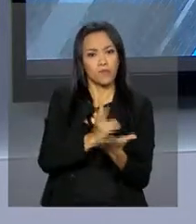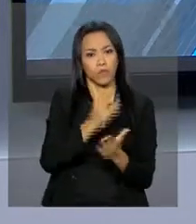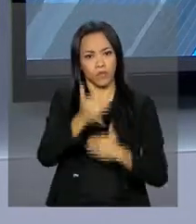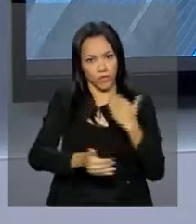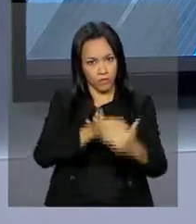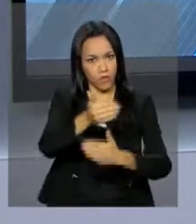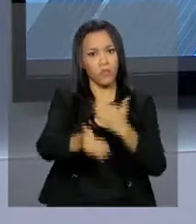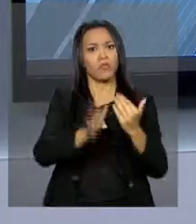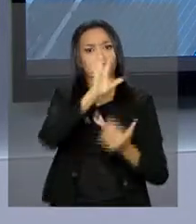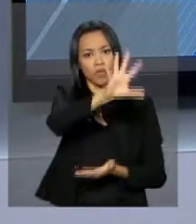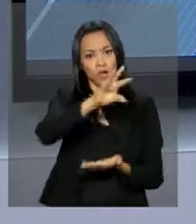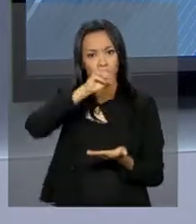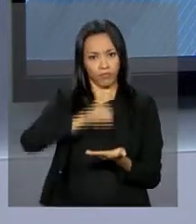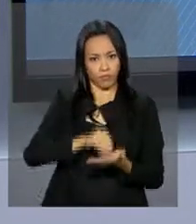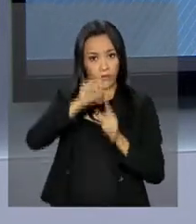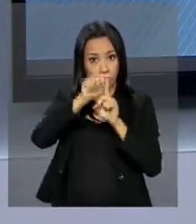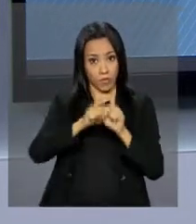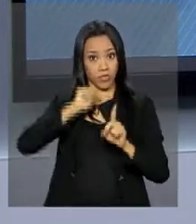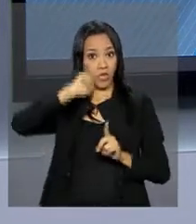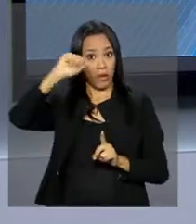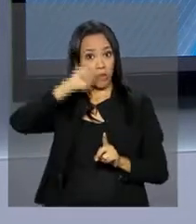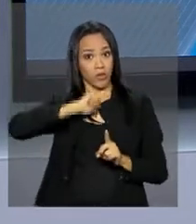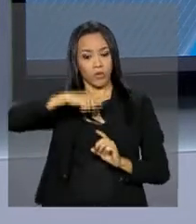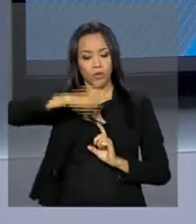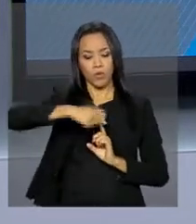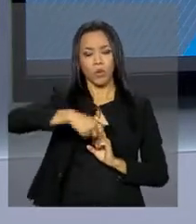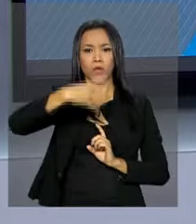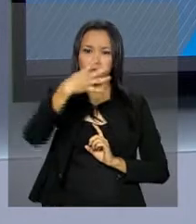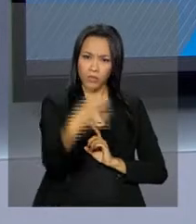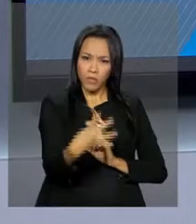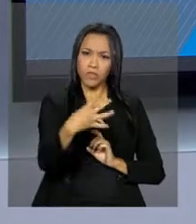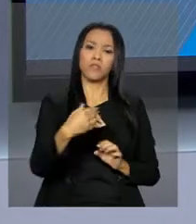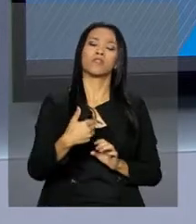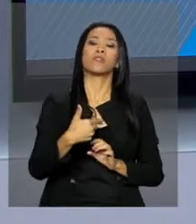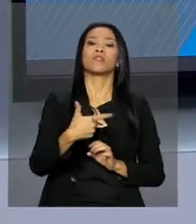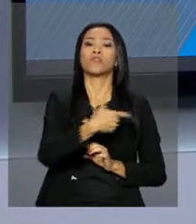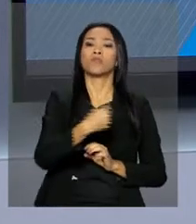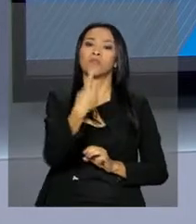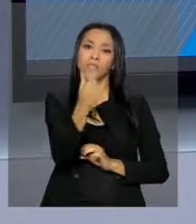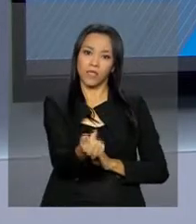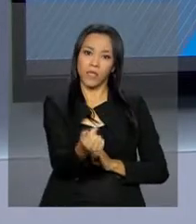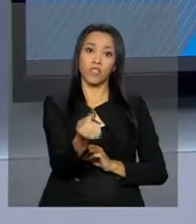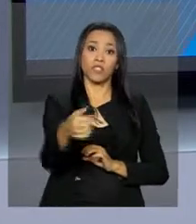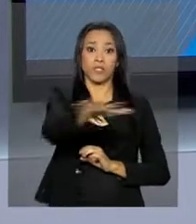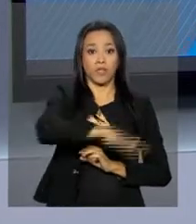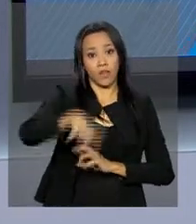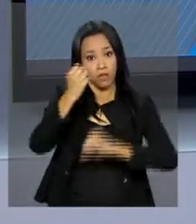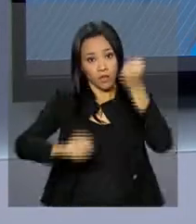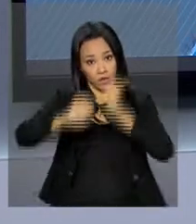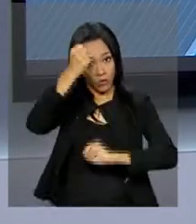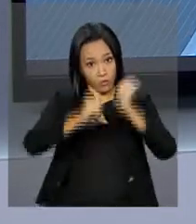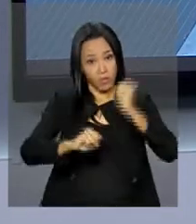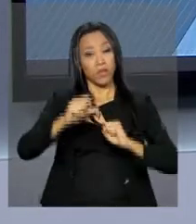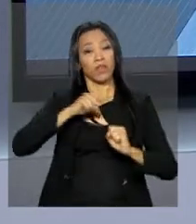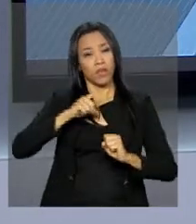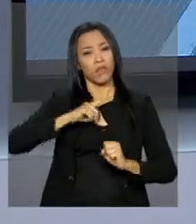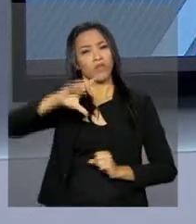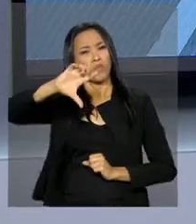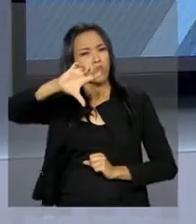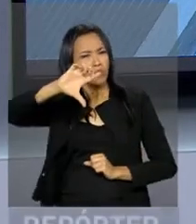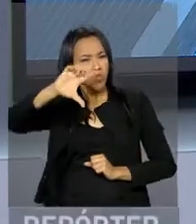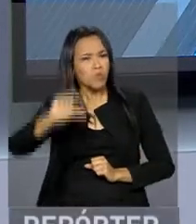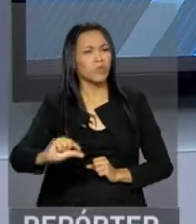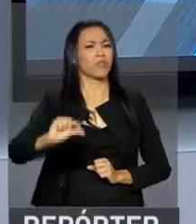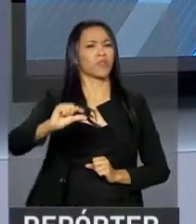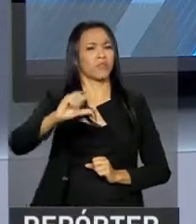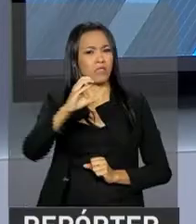registrado em abril, no acumulado dos primeiros quatro meses de 2017, a produção industrial registra queda de 0